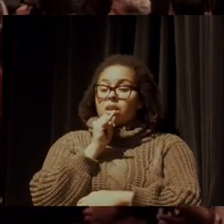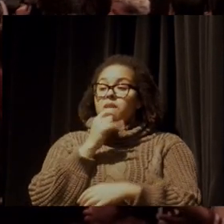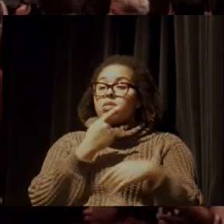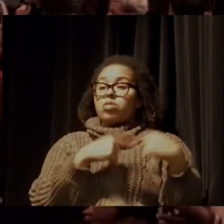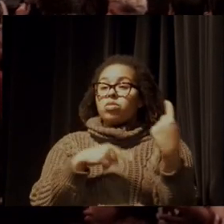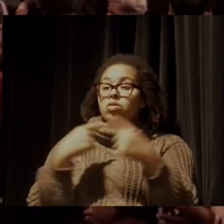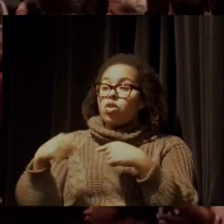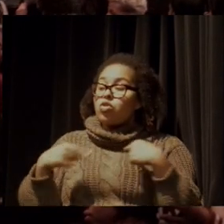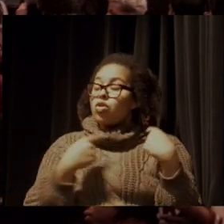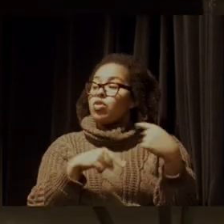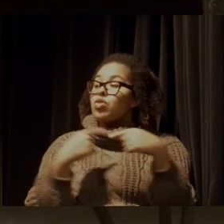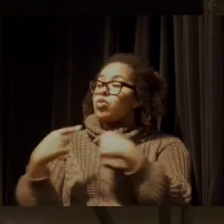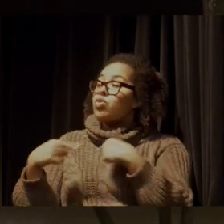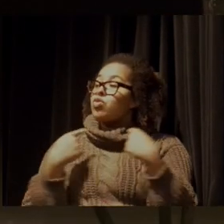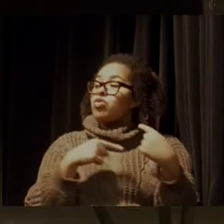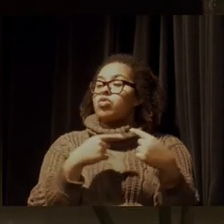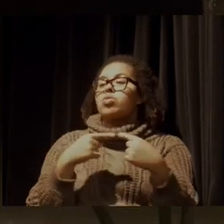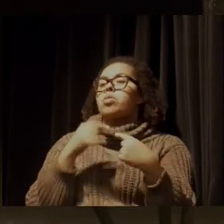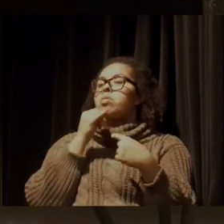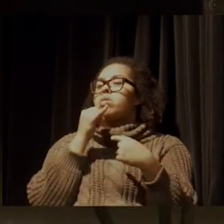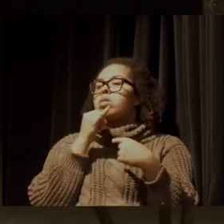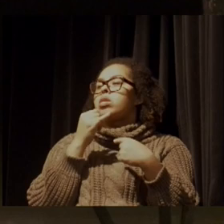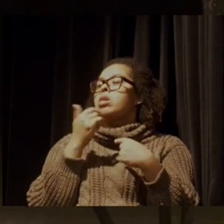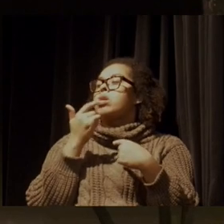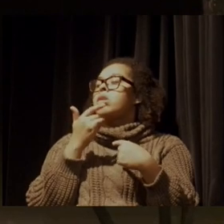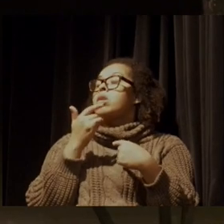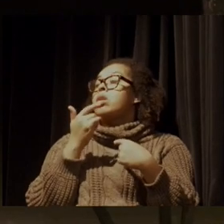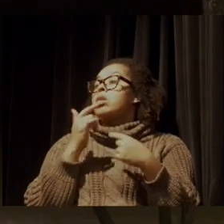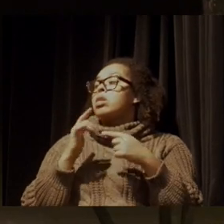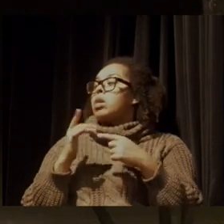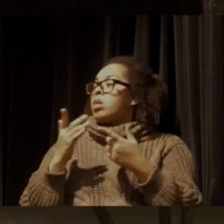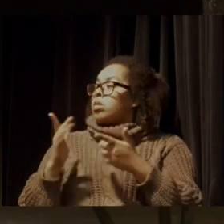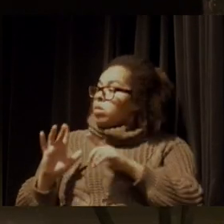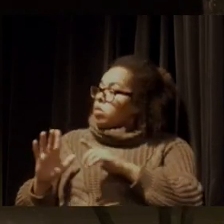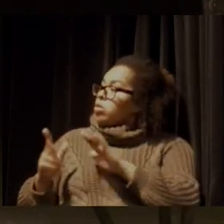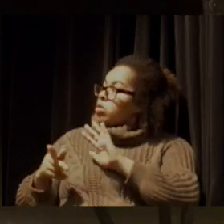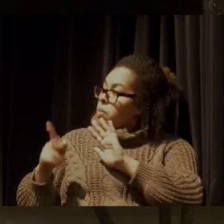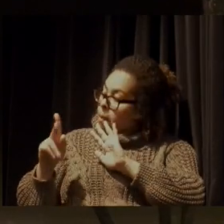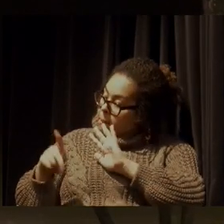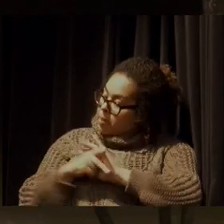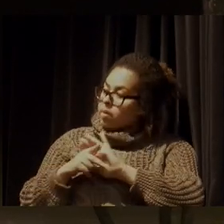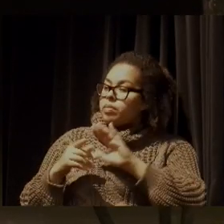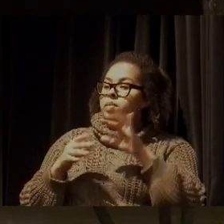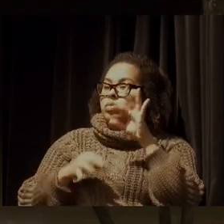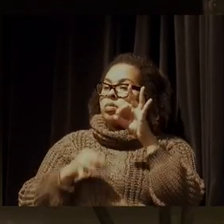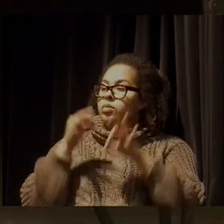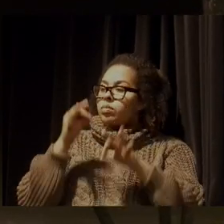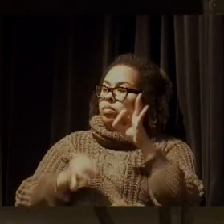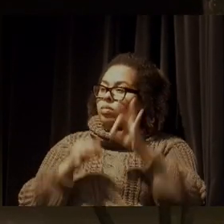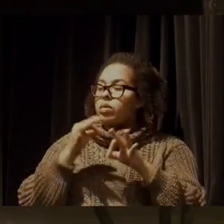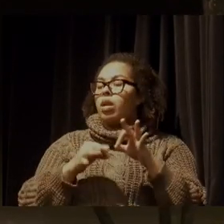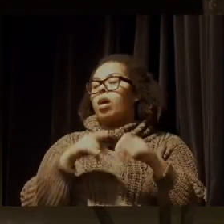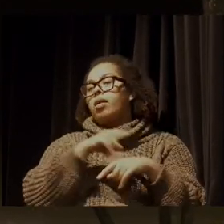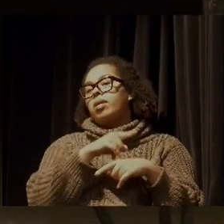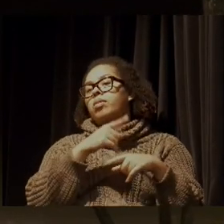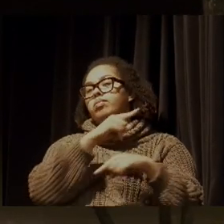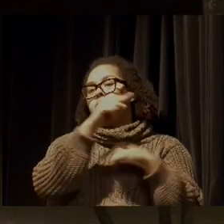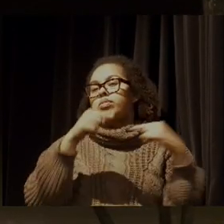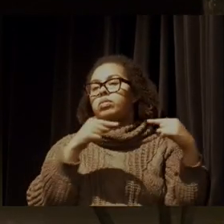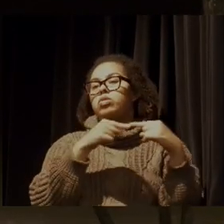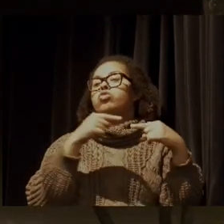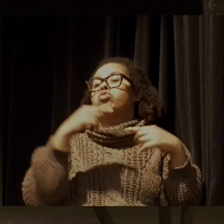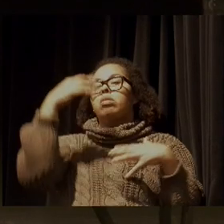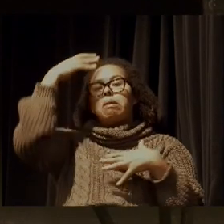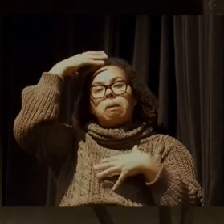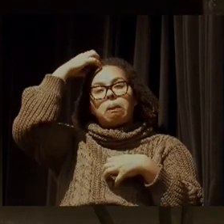discutindo, por que não entrarmos com uma ação judicial em nome dos muriquis? Aí todo